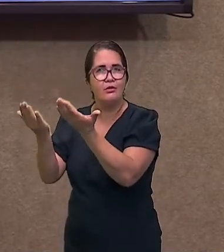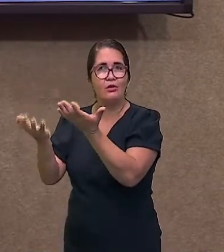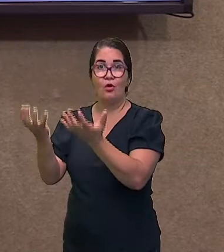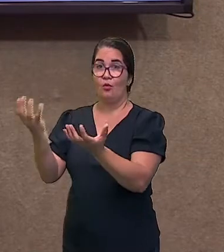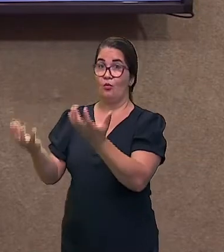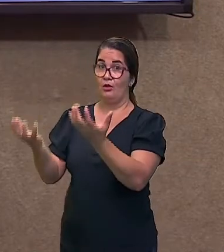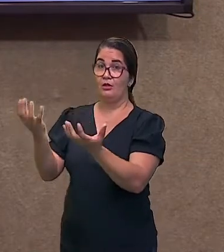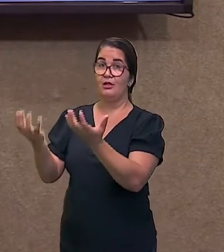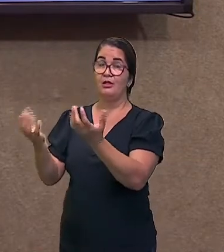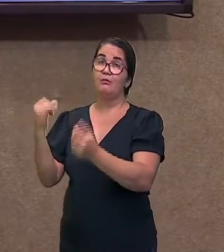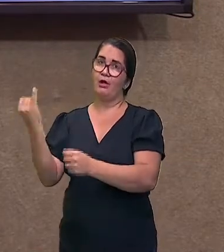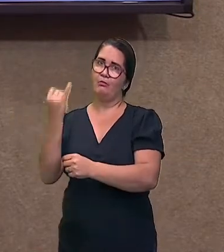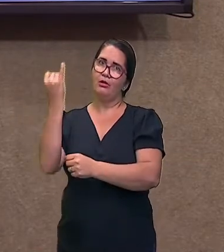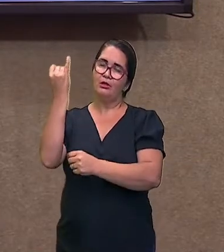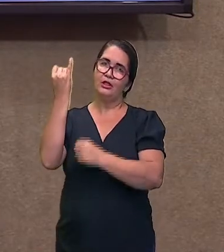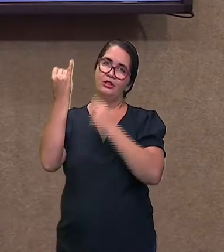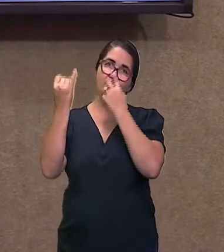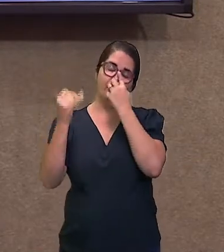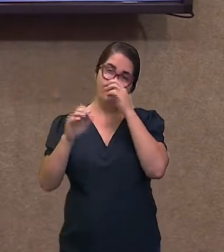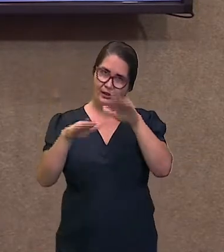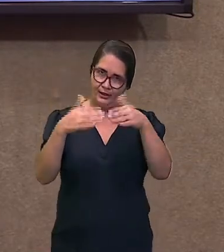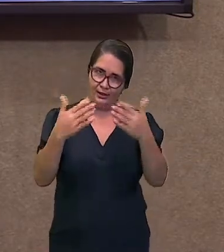o habitat é a minha casa.